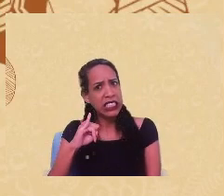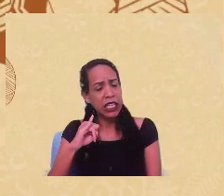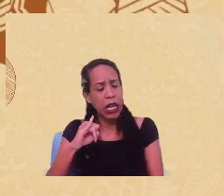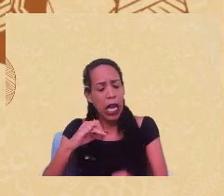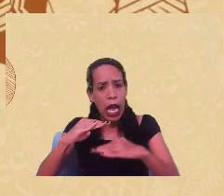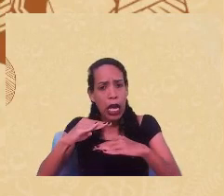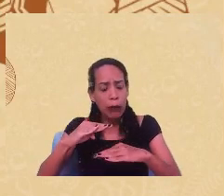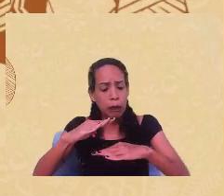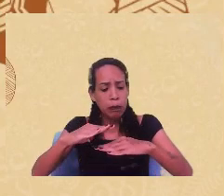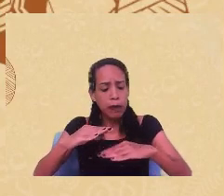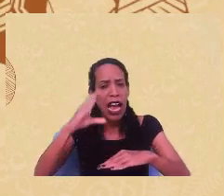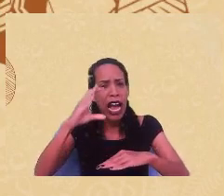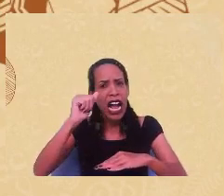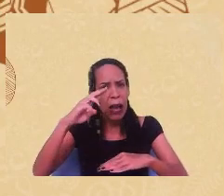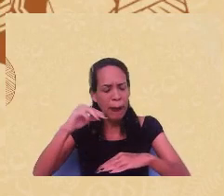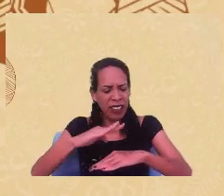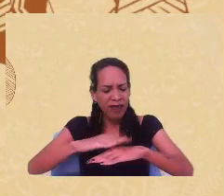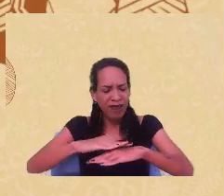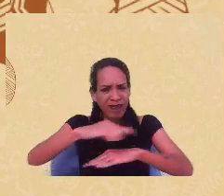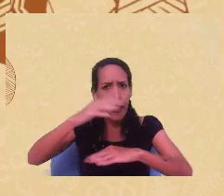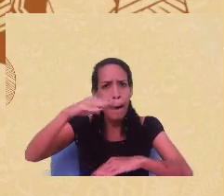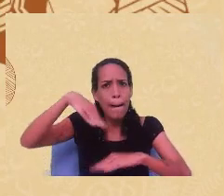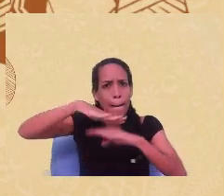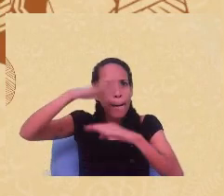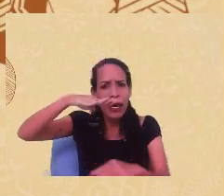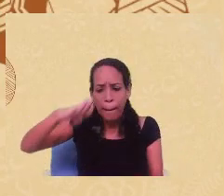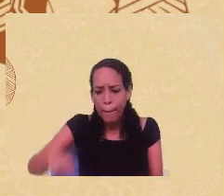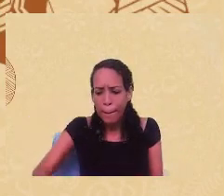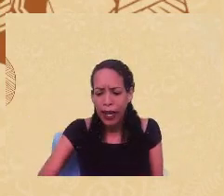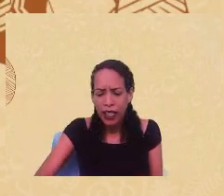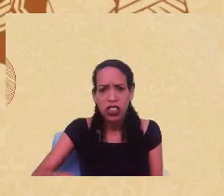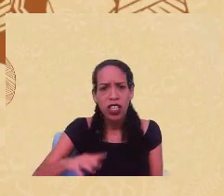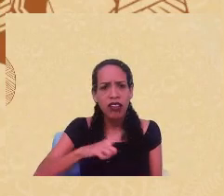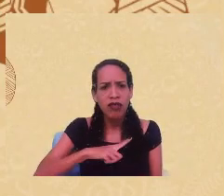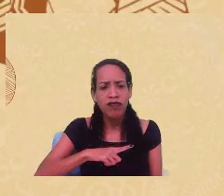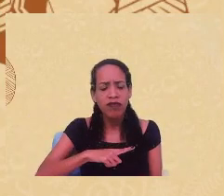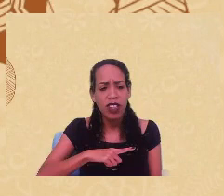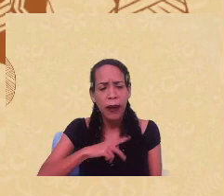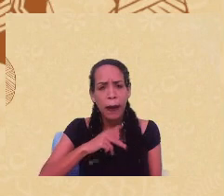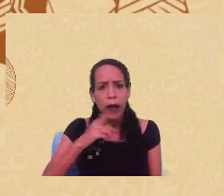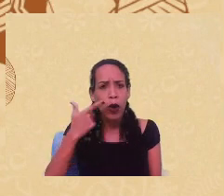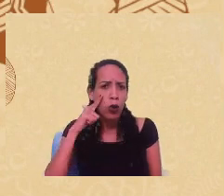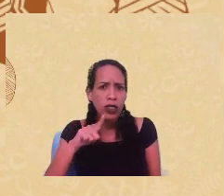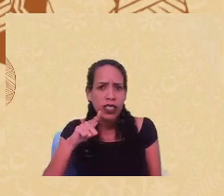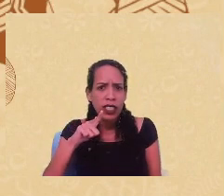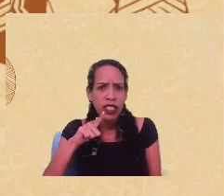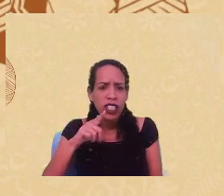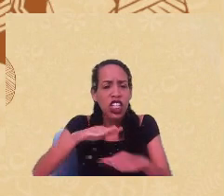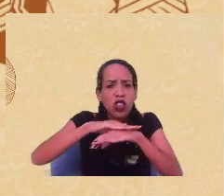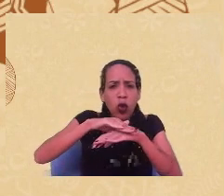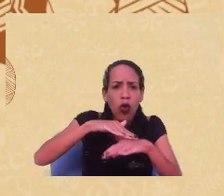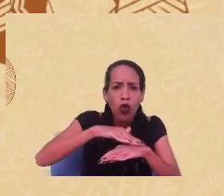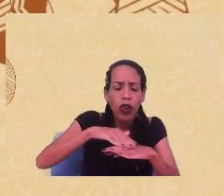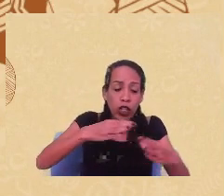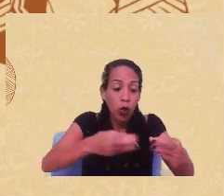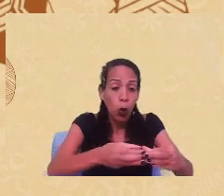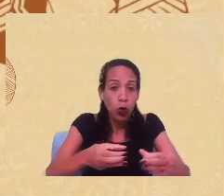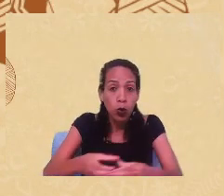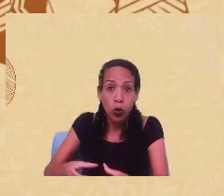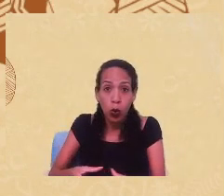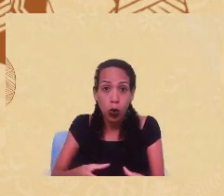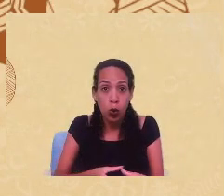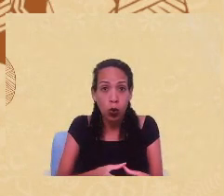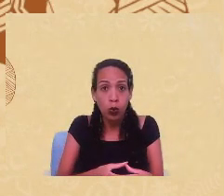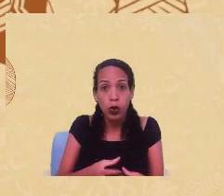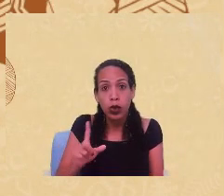consideradas, mais baixas da sociedade têm possibilidade de diálogo com os grupos considerados